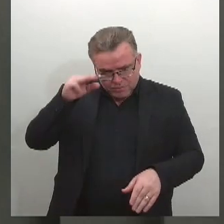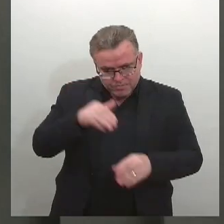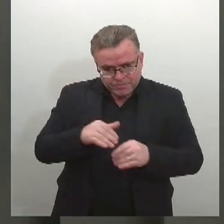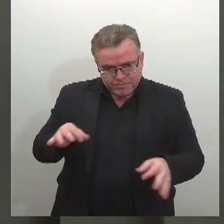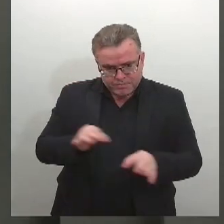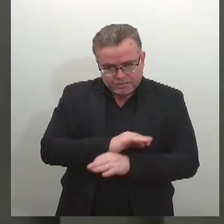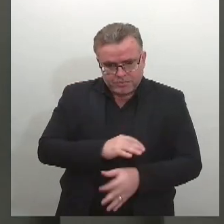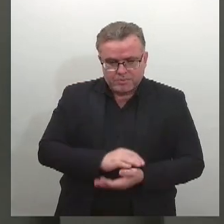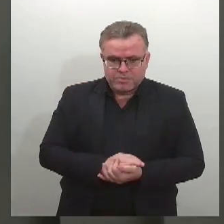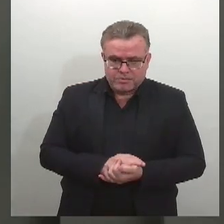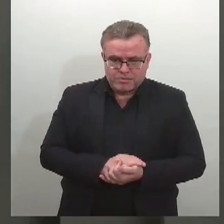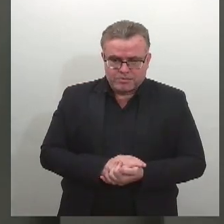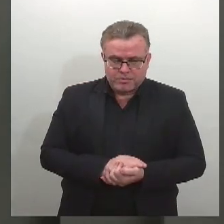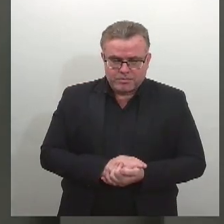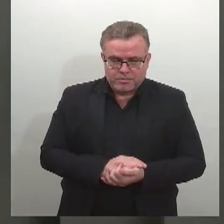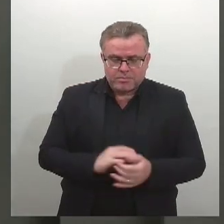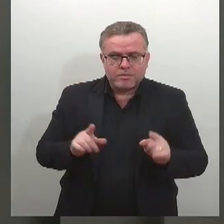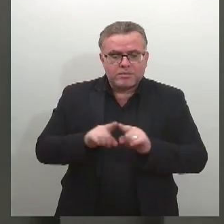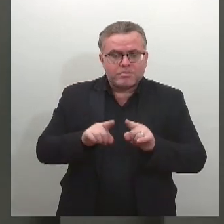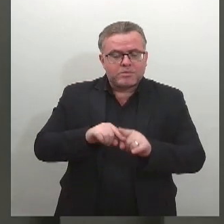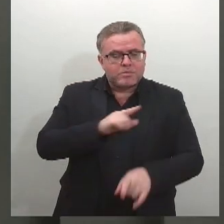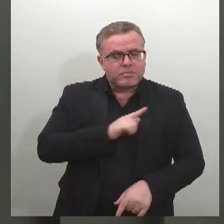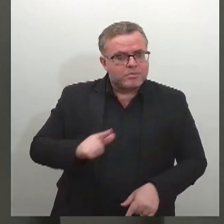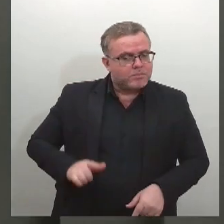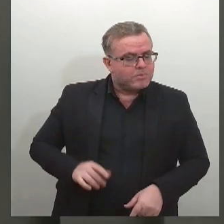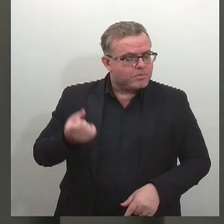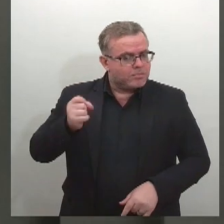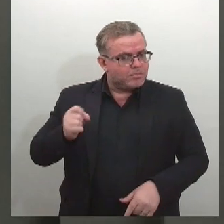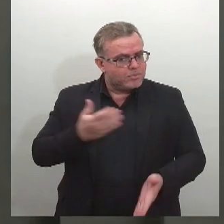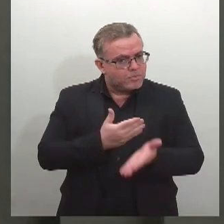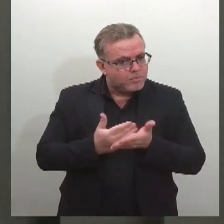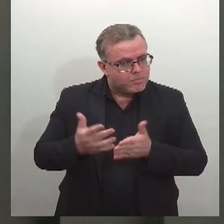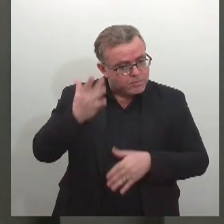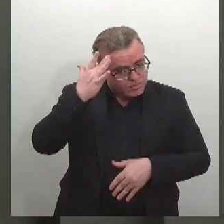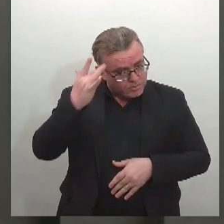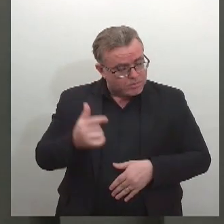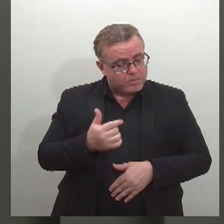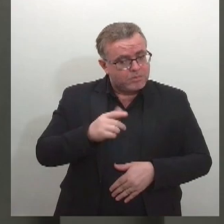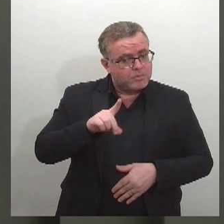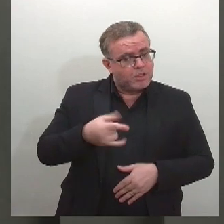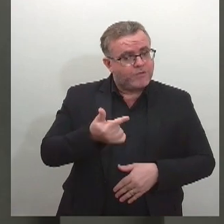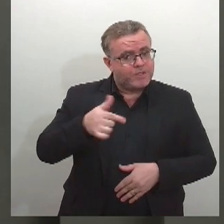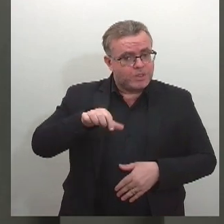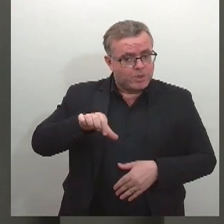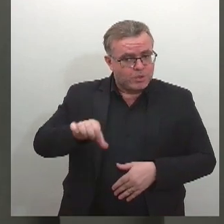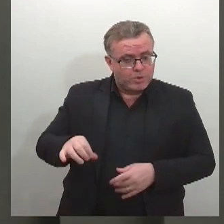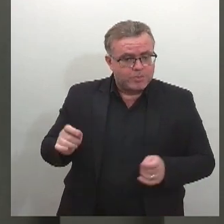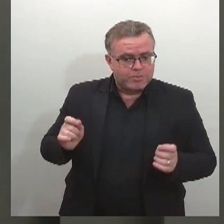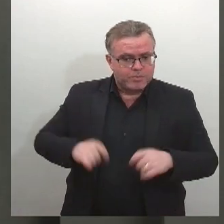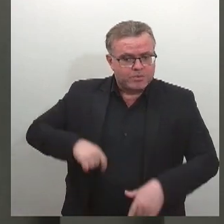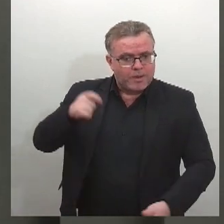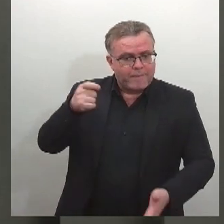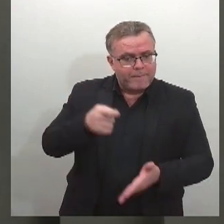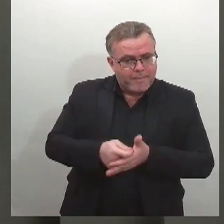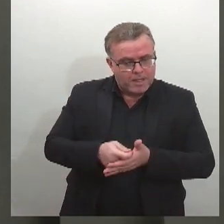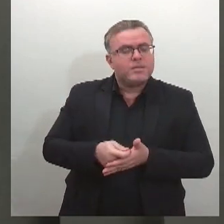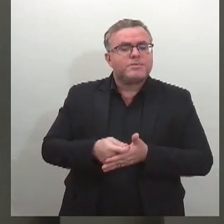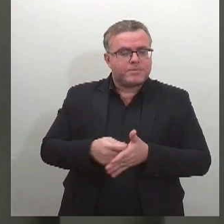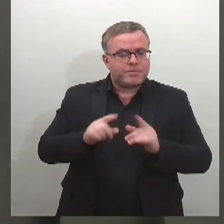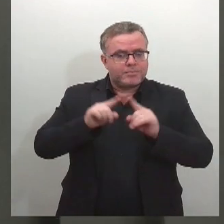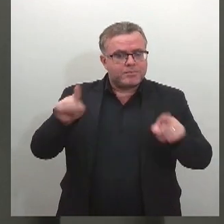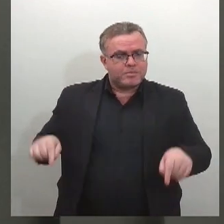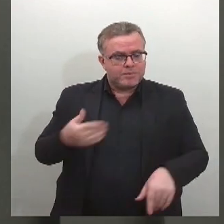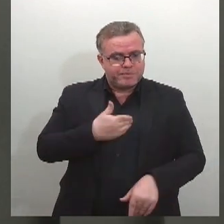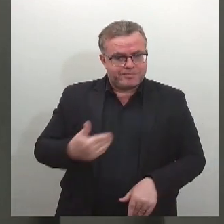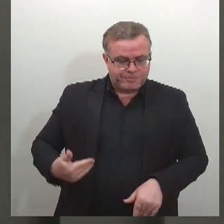E o governo de Sergipe inicia amanhã, dia 29, o calendário de pagamento do funcionalismo público estadual,